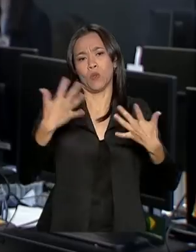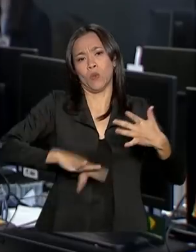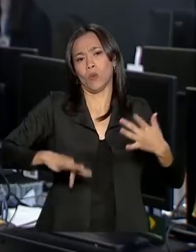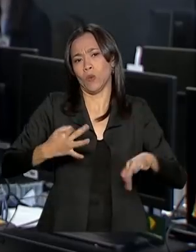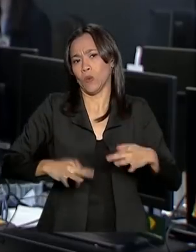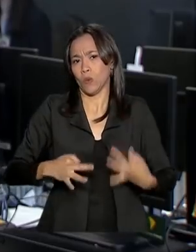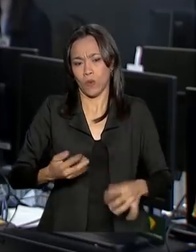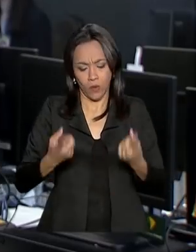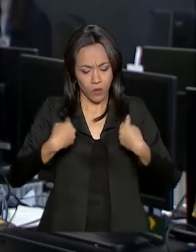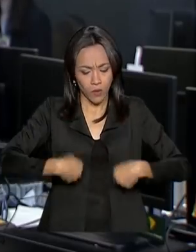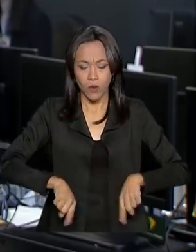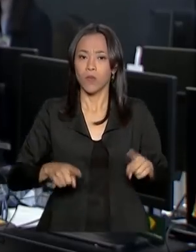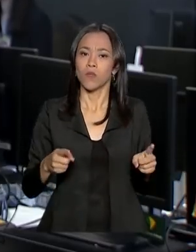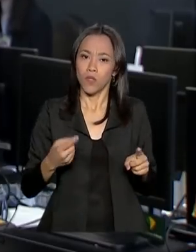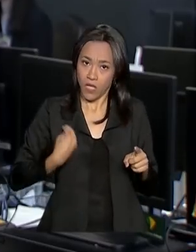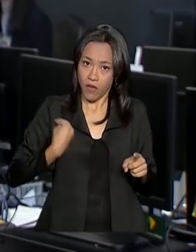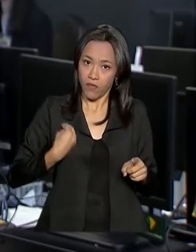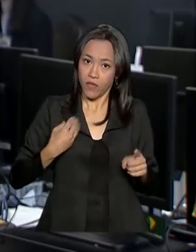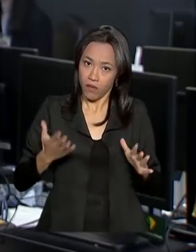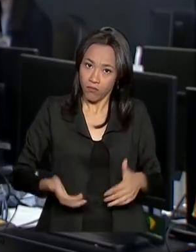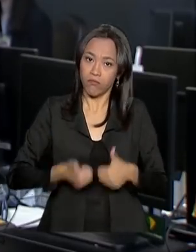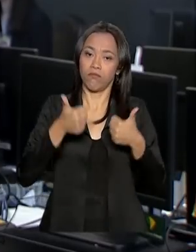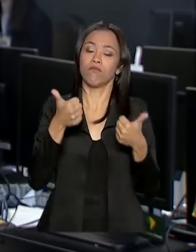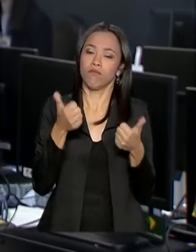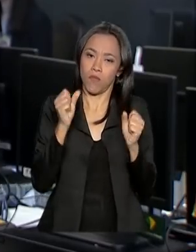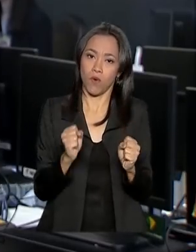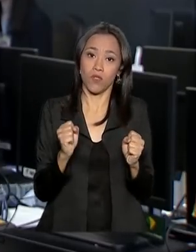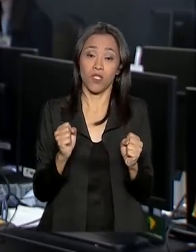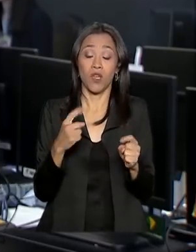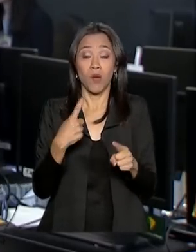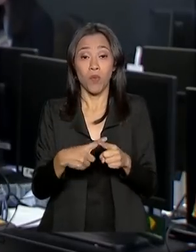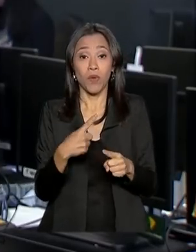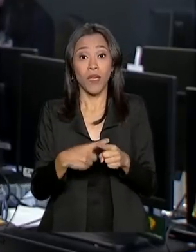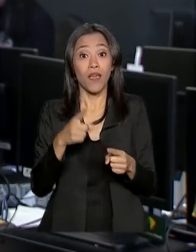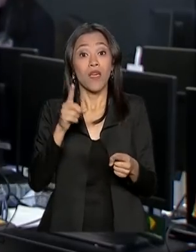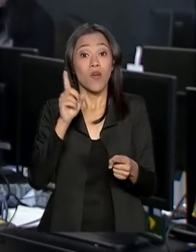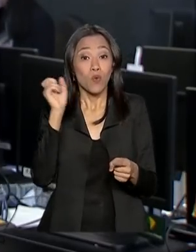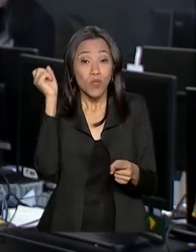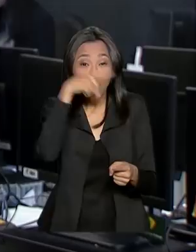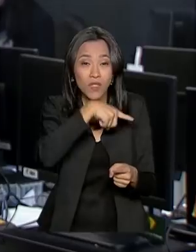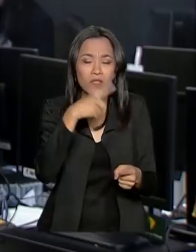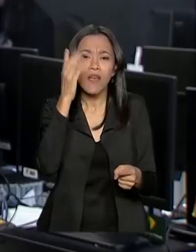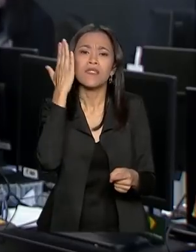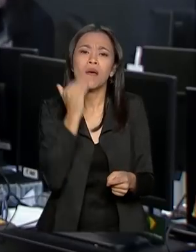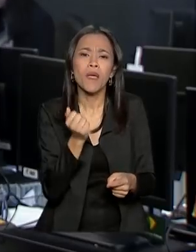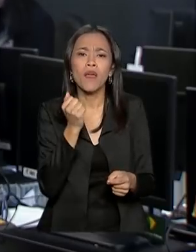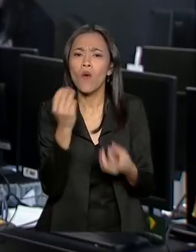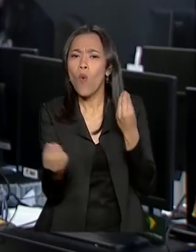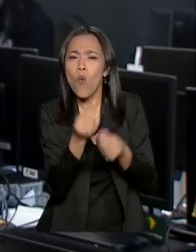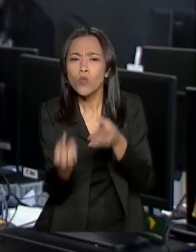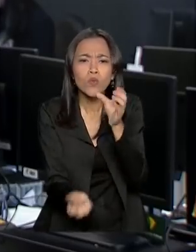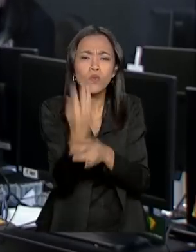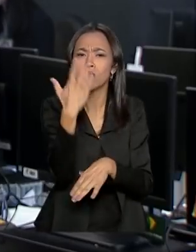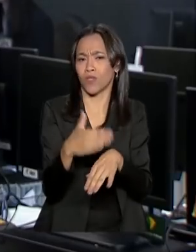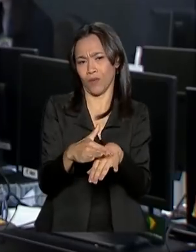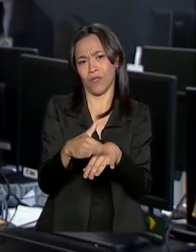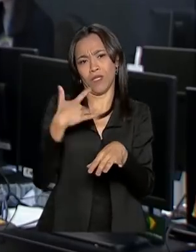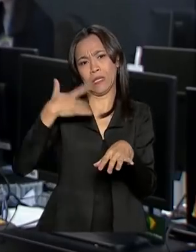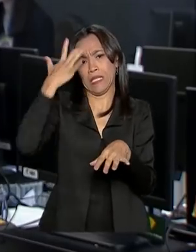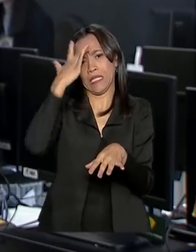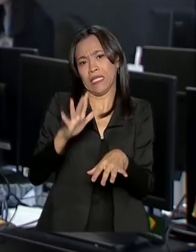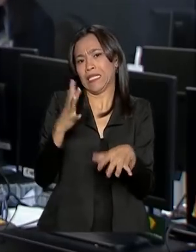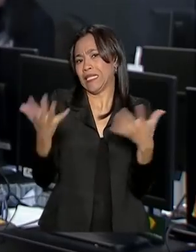pacientes. Segundo os médicos, a chave é acertar o diagnóstico, que é bastante complexo e, por isso, é preciso ficar